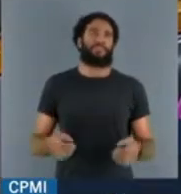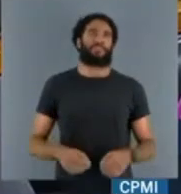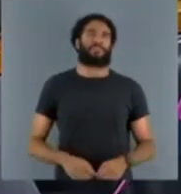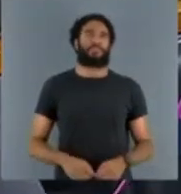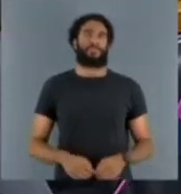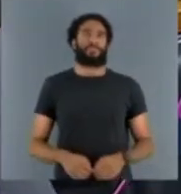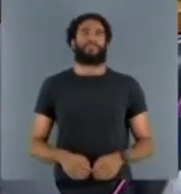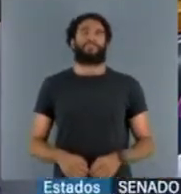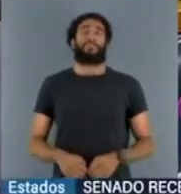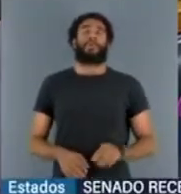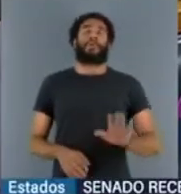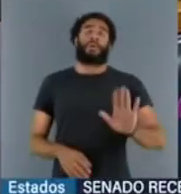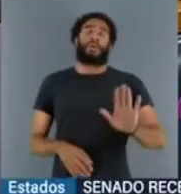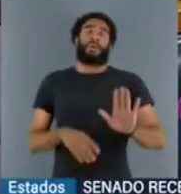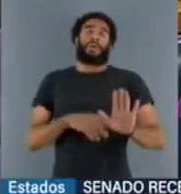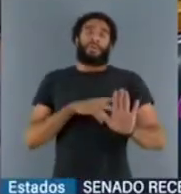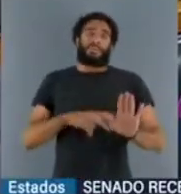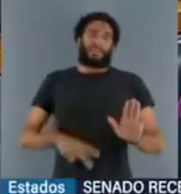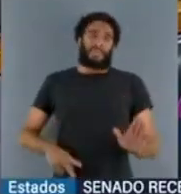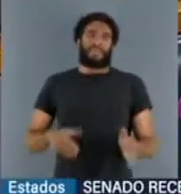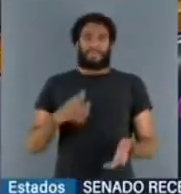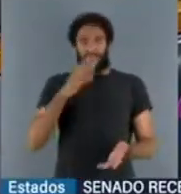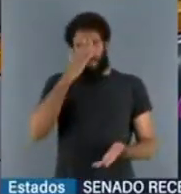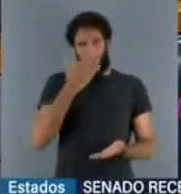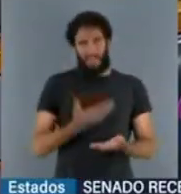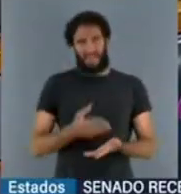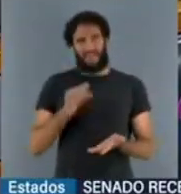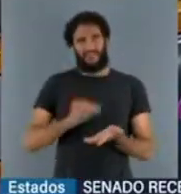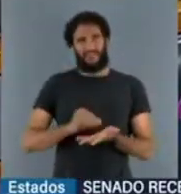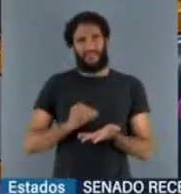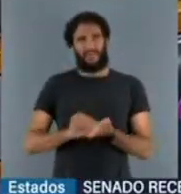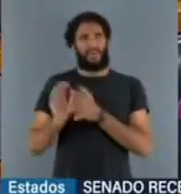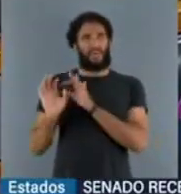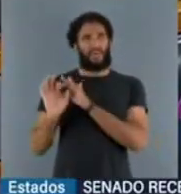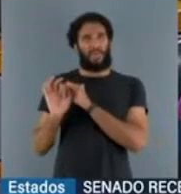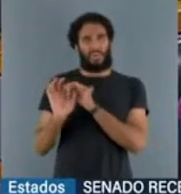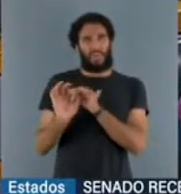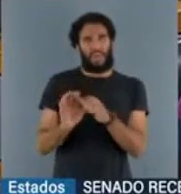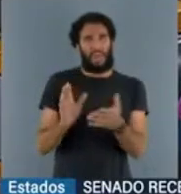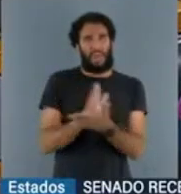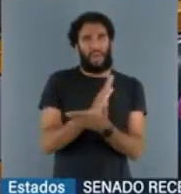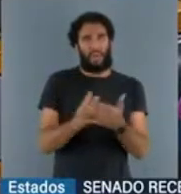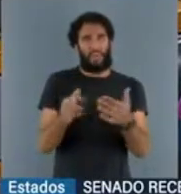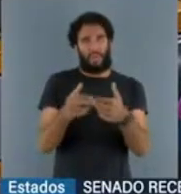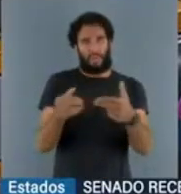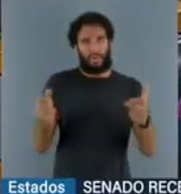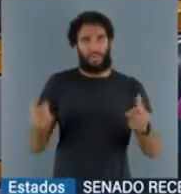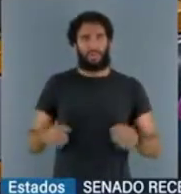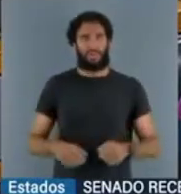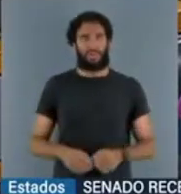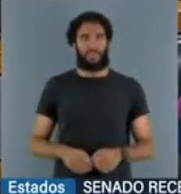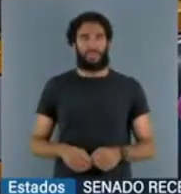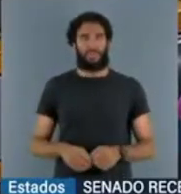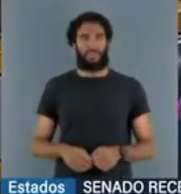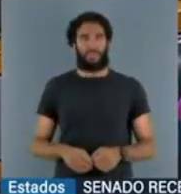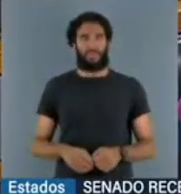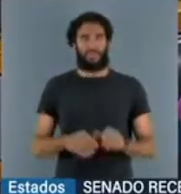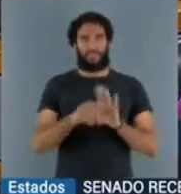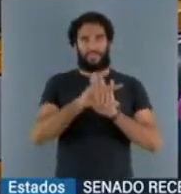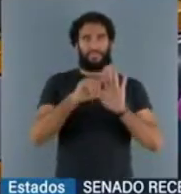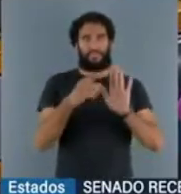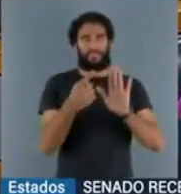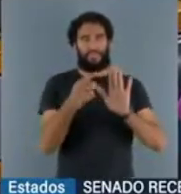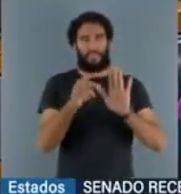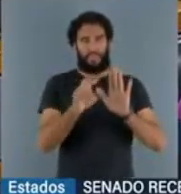Presidente, me parece que falta aqui a gente contextualizar algumas coisas. Primeiro, o parágrafo V da Constituição Federal,